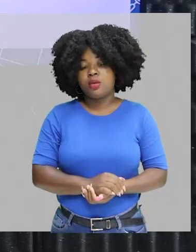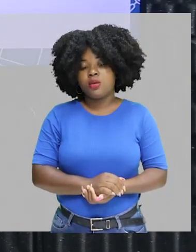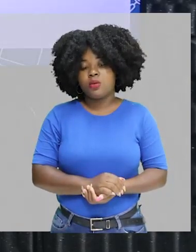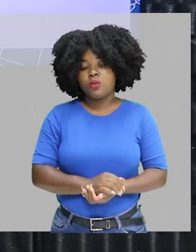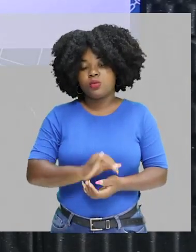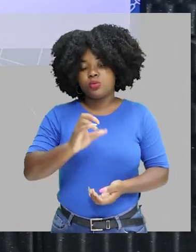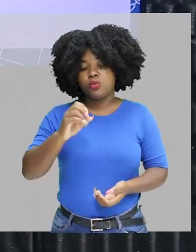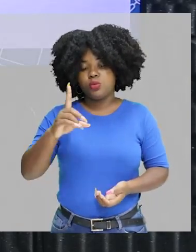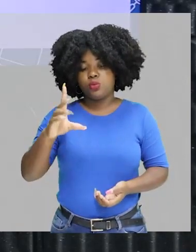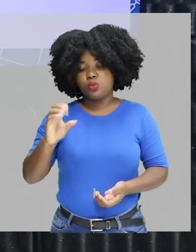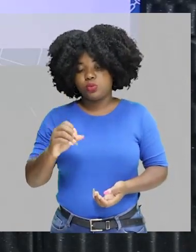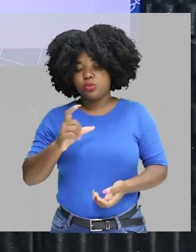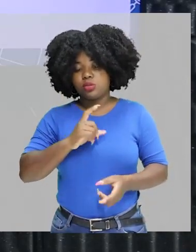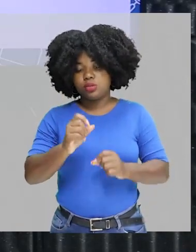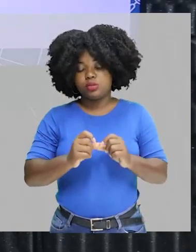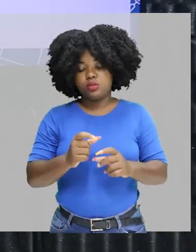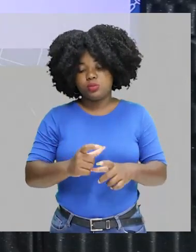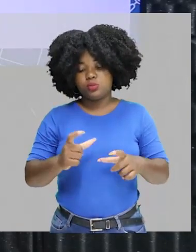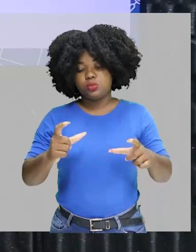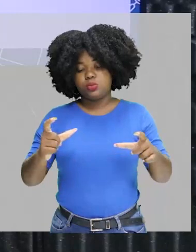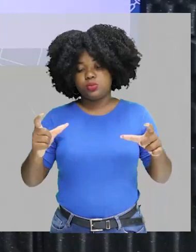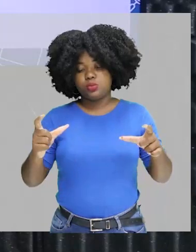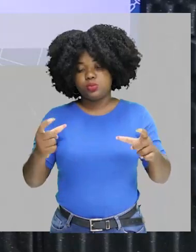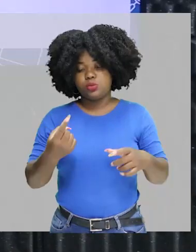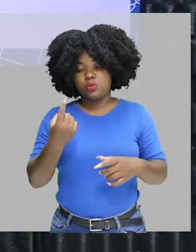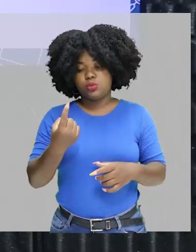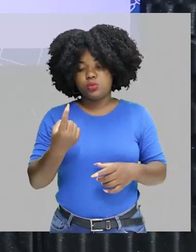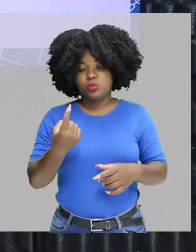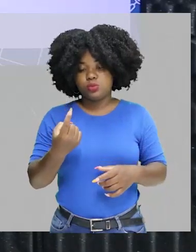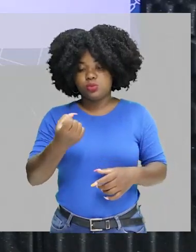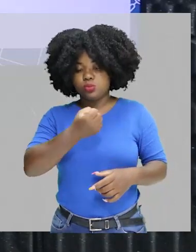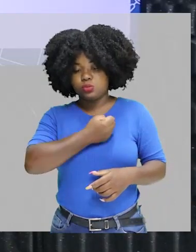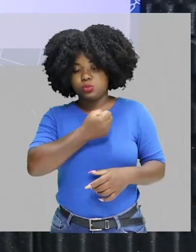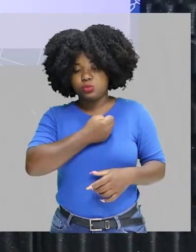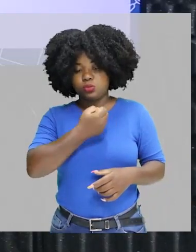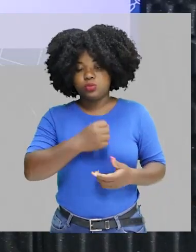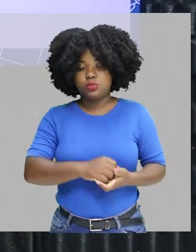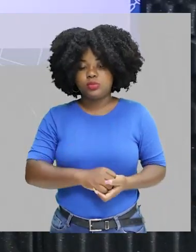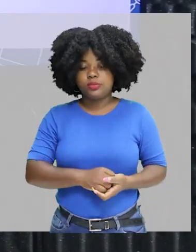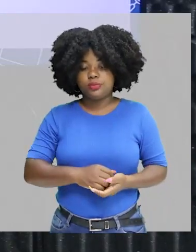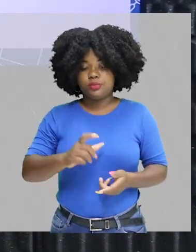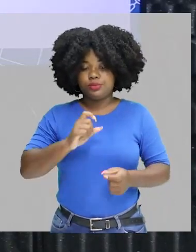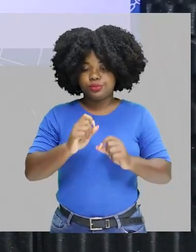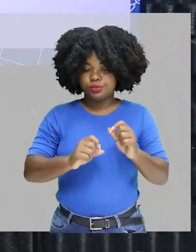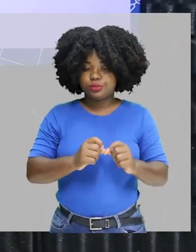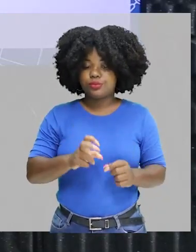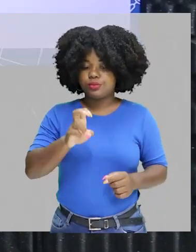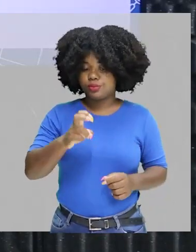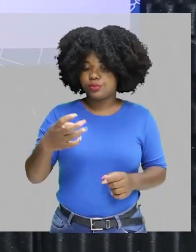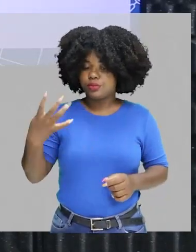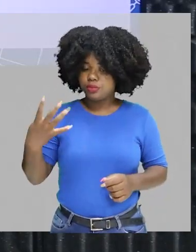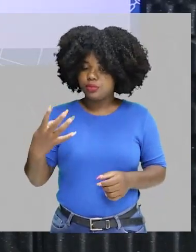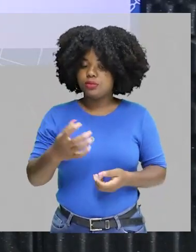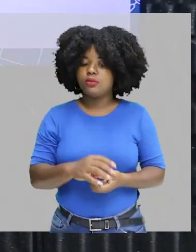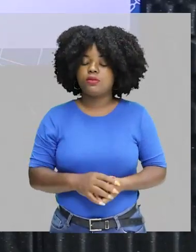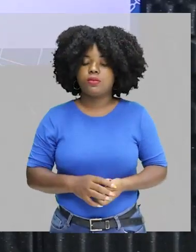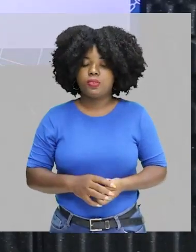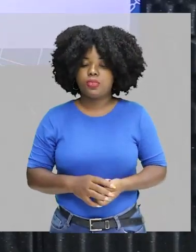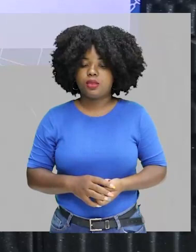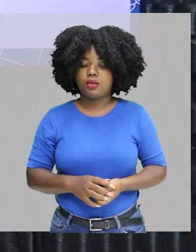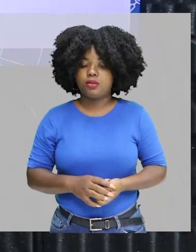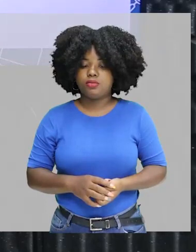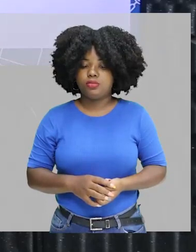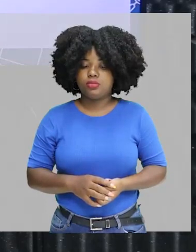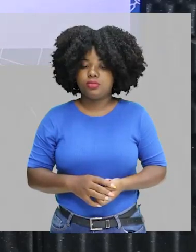vai ter um aumento em uma unidade no seu número atômico. Então, vai passar a ser 54, o número